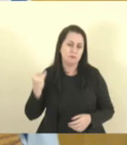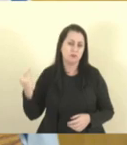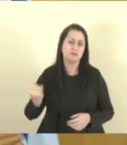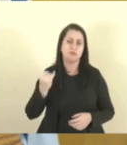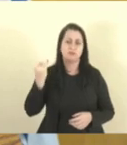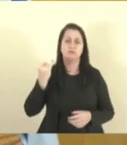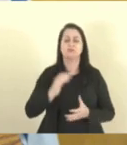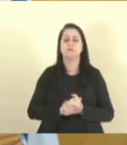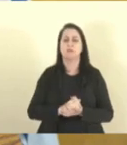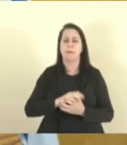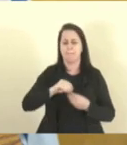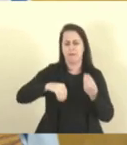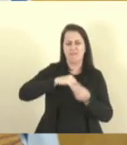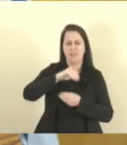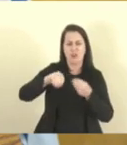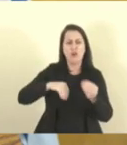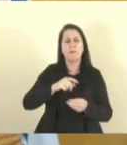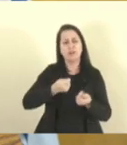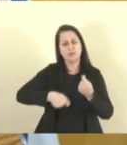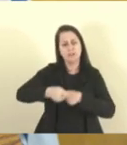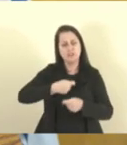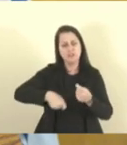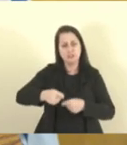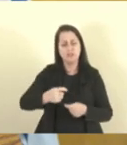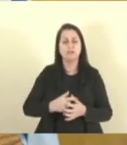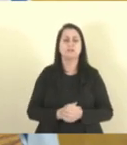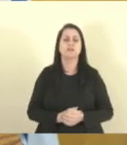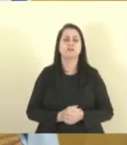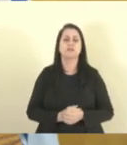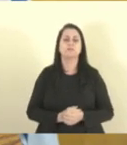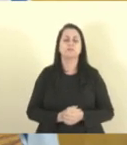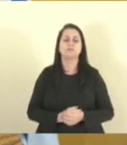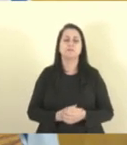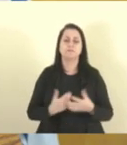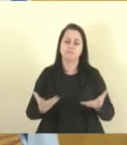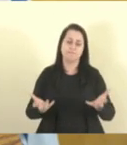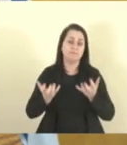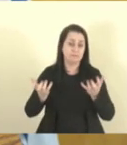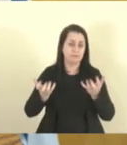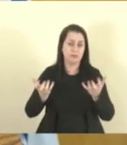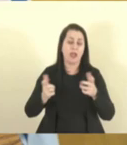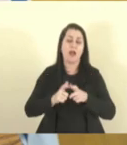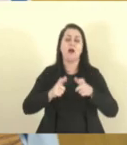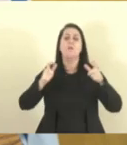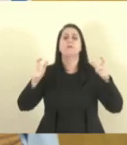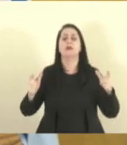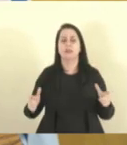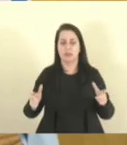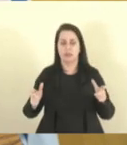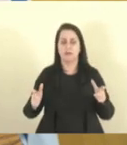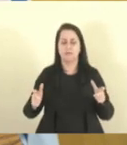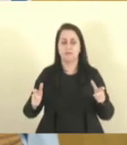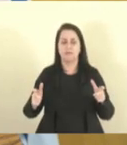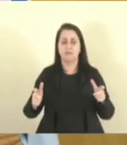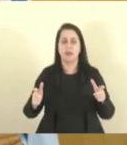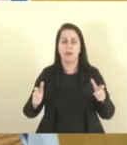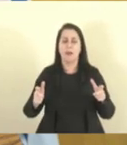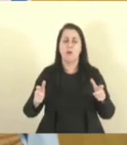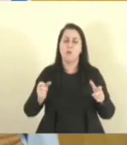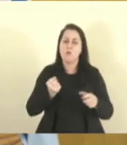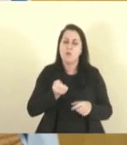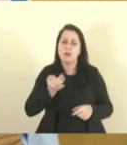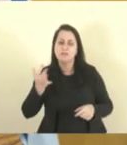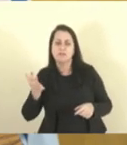dessa reforma administrativa, que pretende ampliar não só o efetivo,